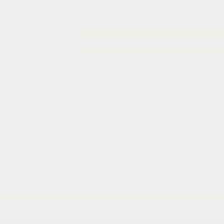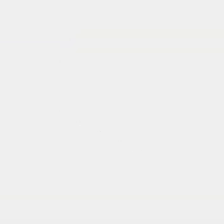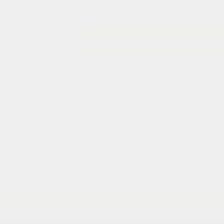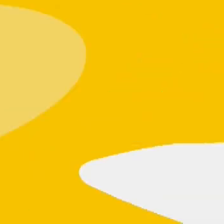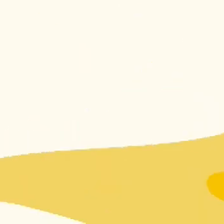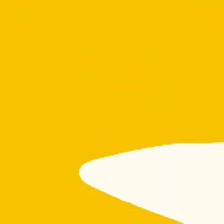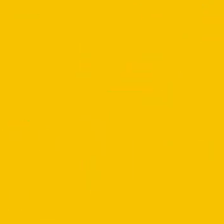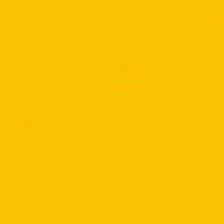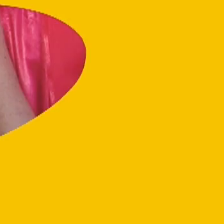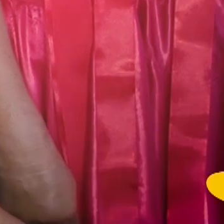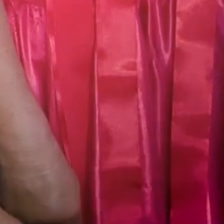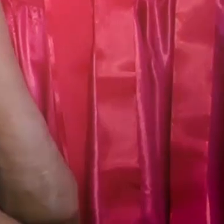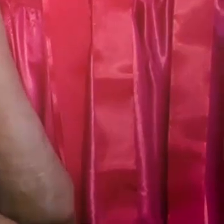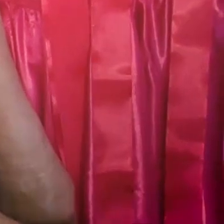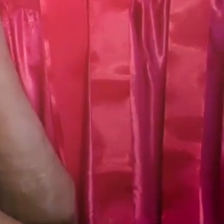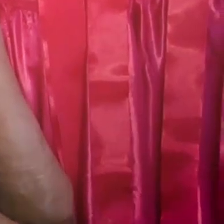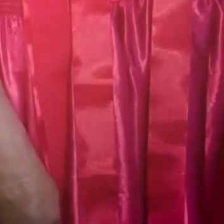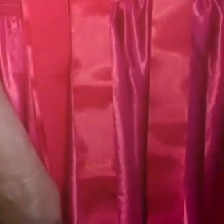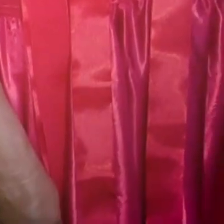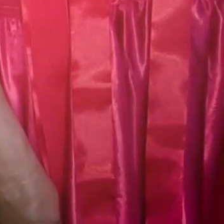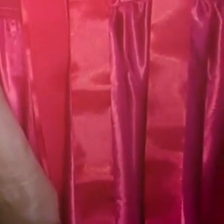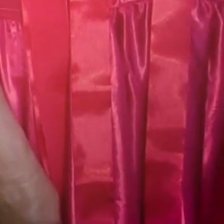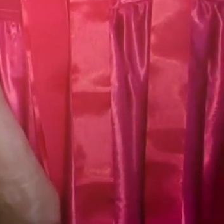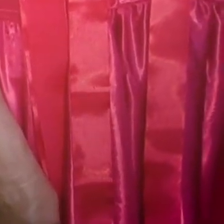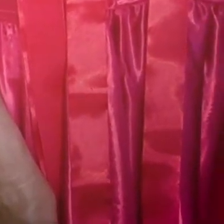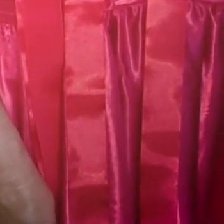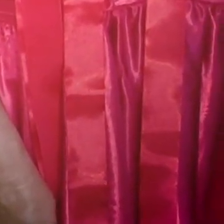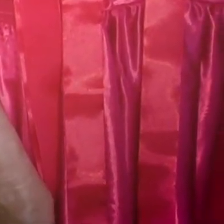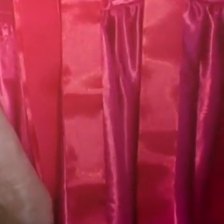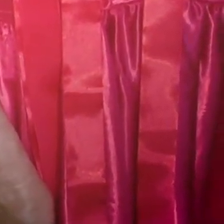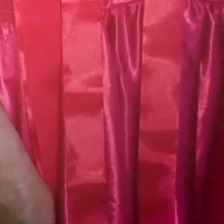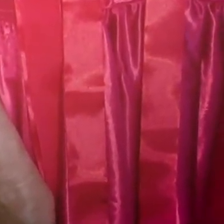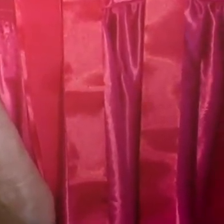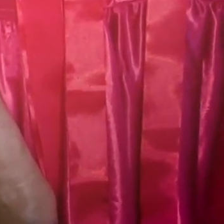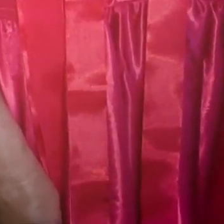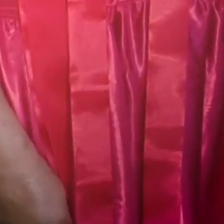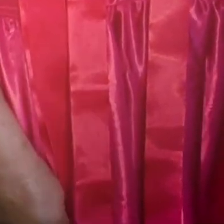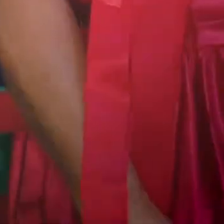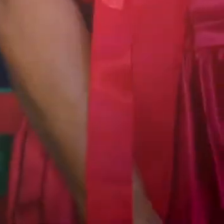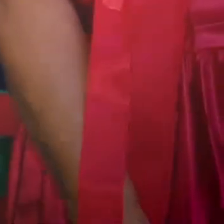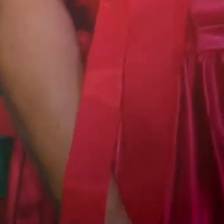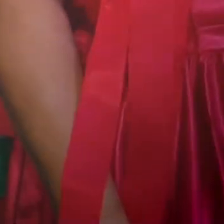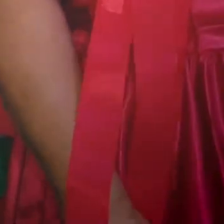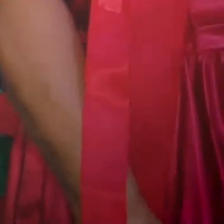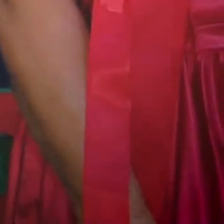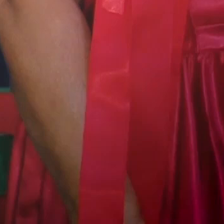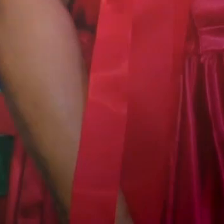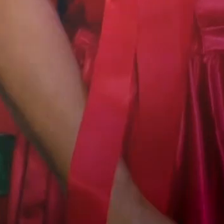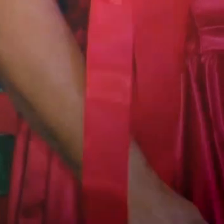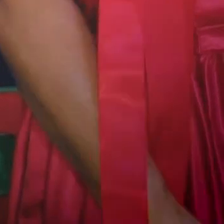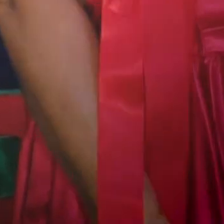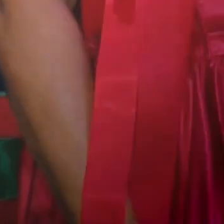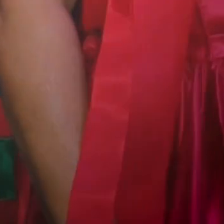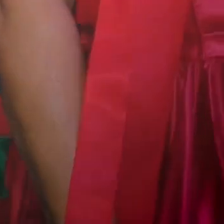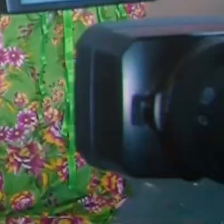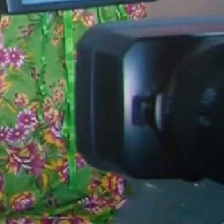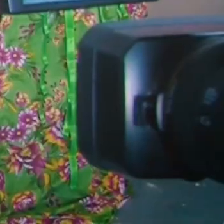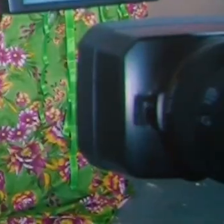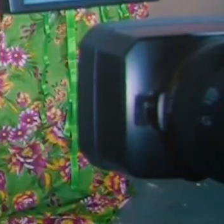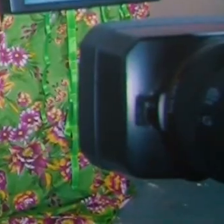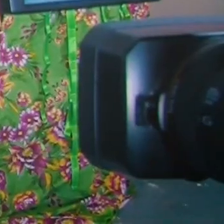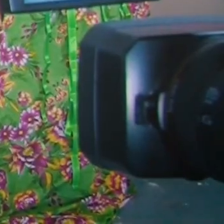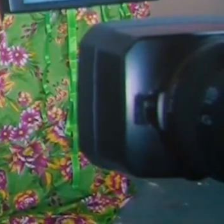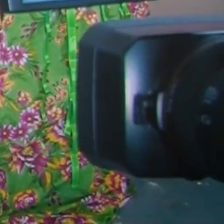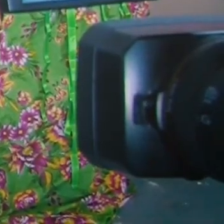Eu sou o Gedalva Reis, tenho 57 anos. Há uns 30 anos faço parte do Reisado. Eu tinha uns 12 anos quando comecei a dançar Reisado.